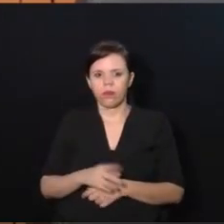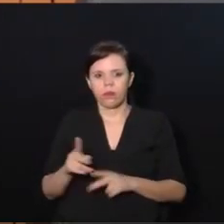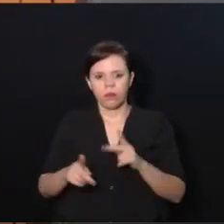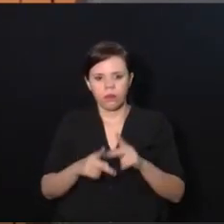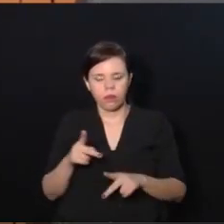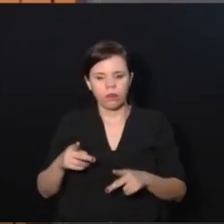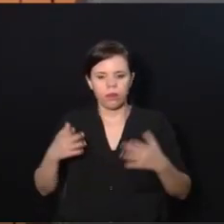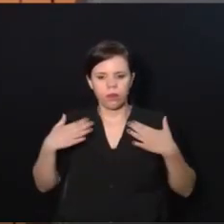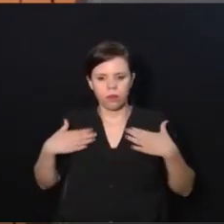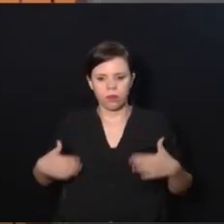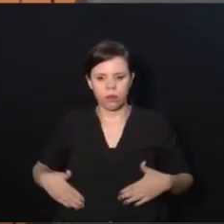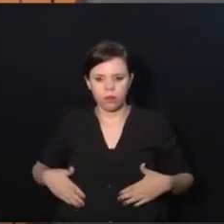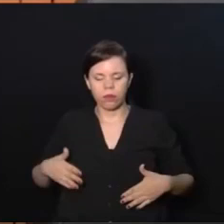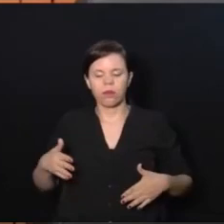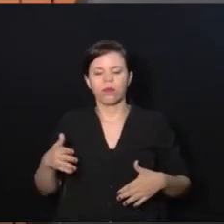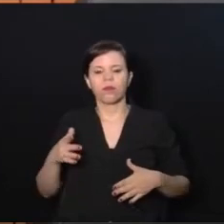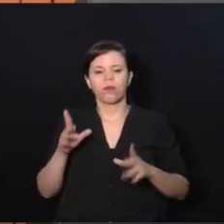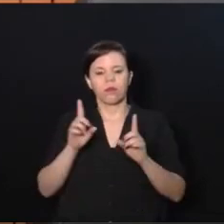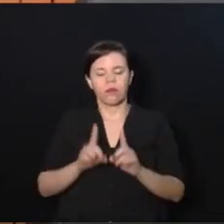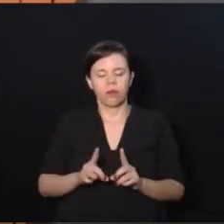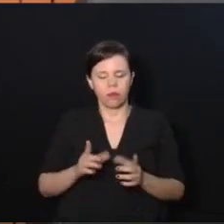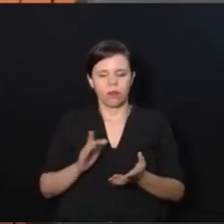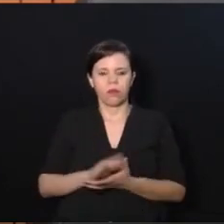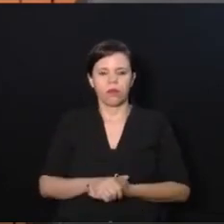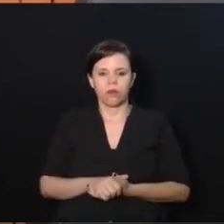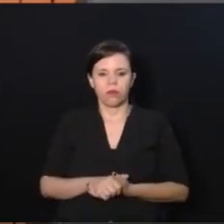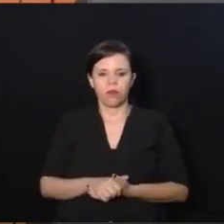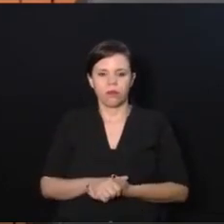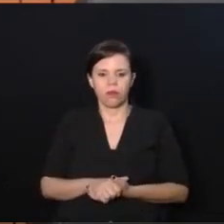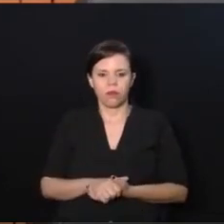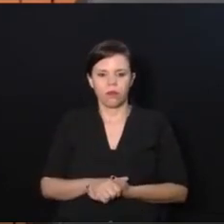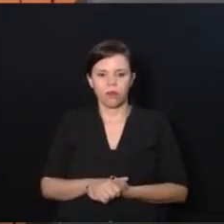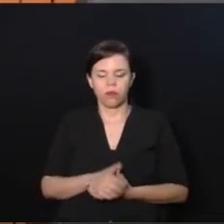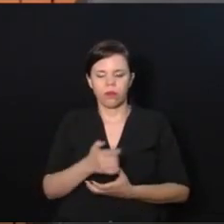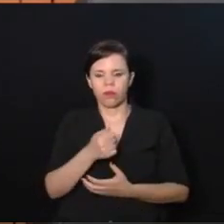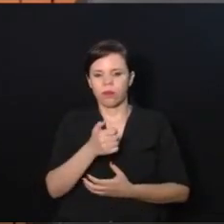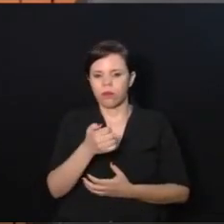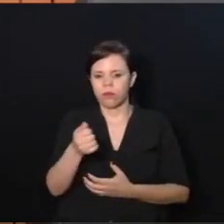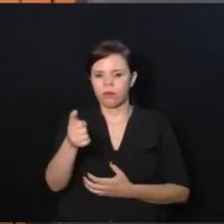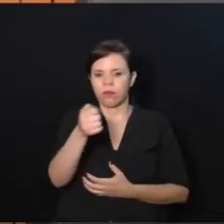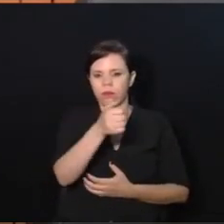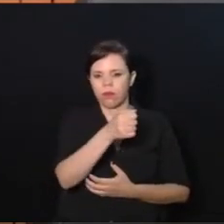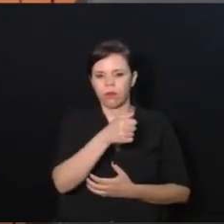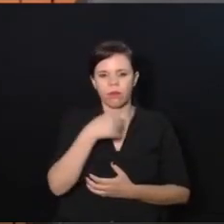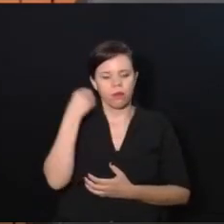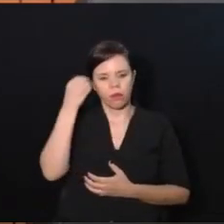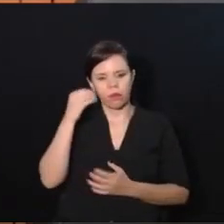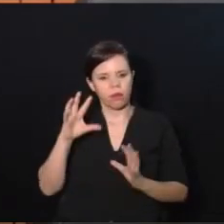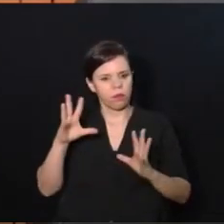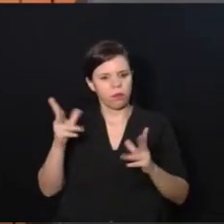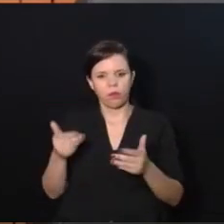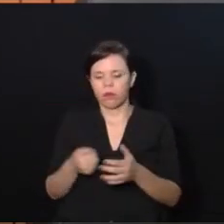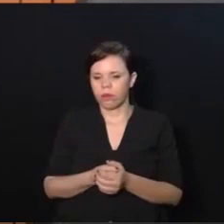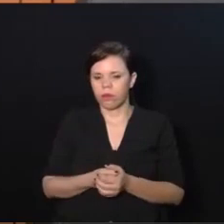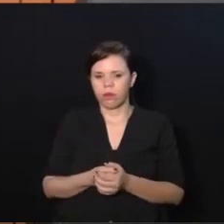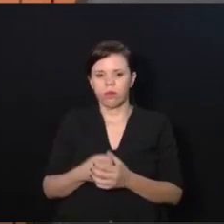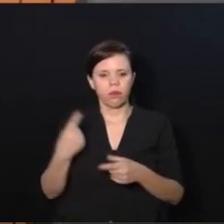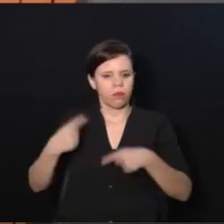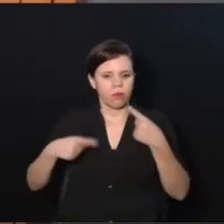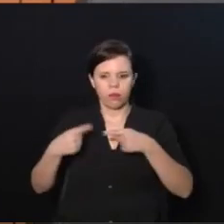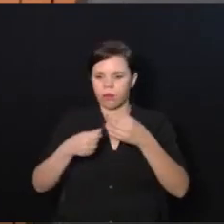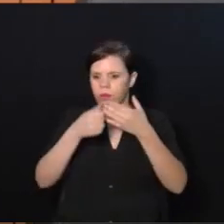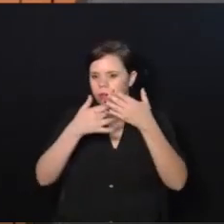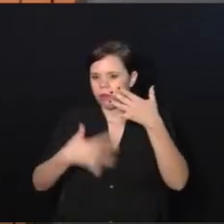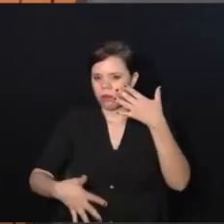deficiência física. Então, gente acaba lidando um pouco com tudo, e eu não vou centrar o meu discurso